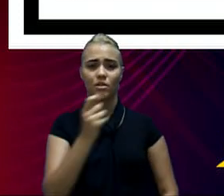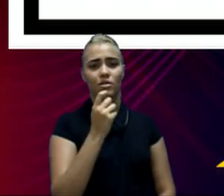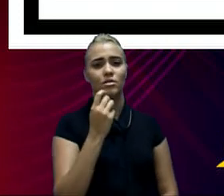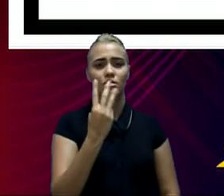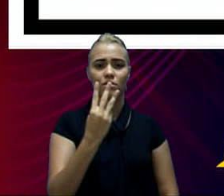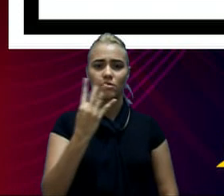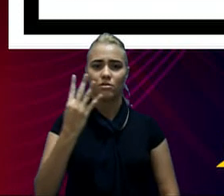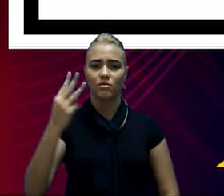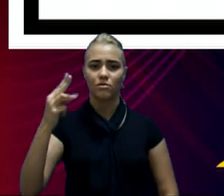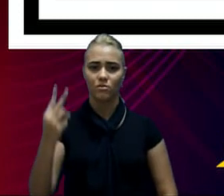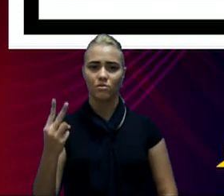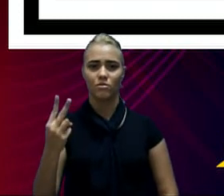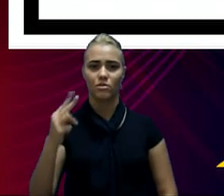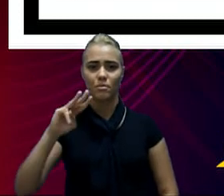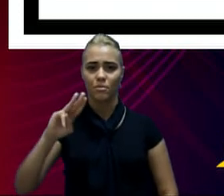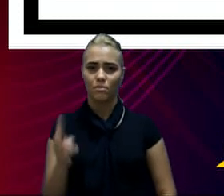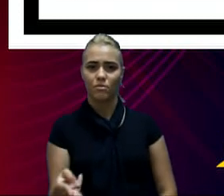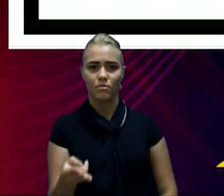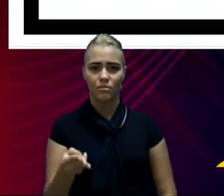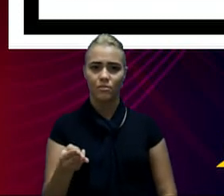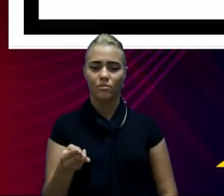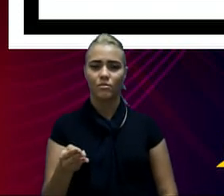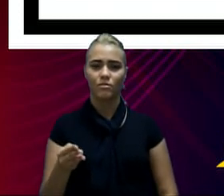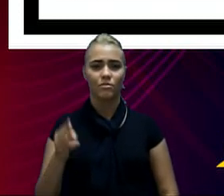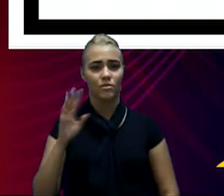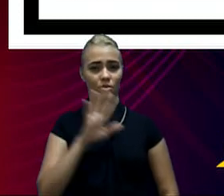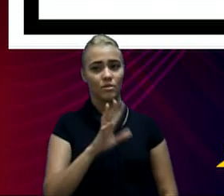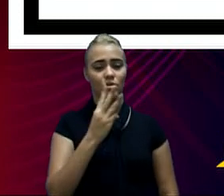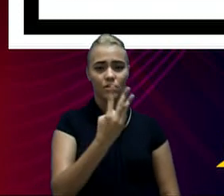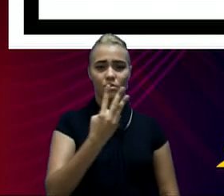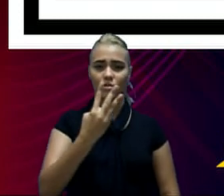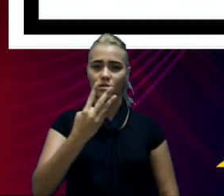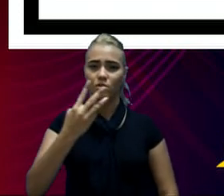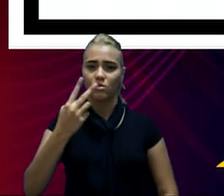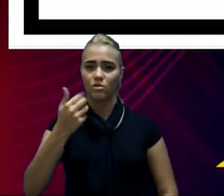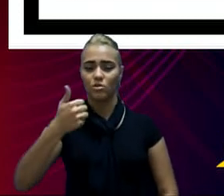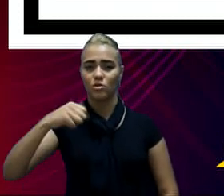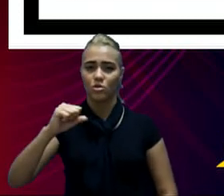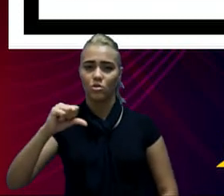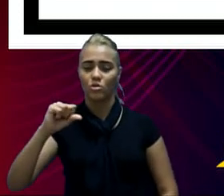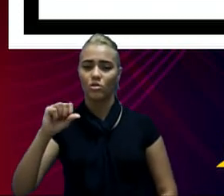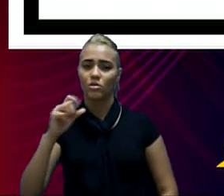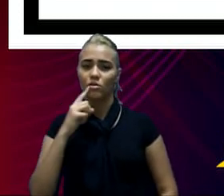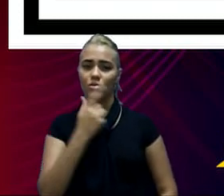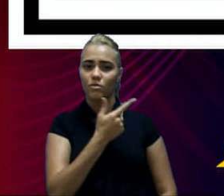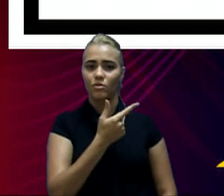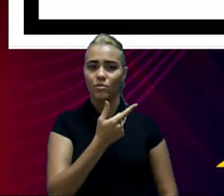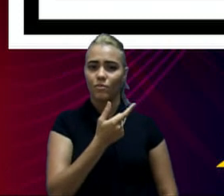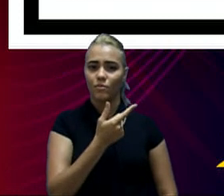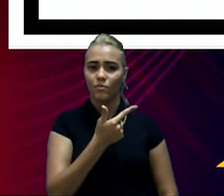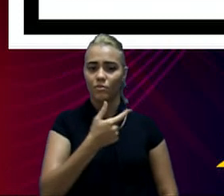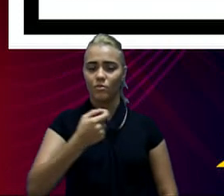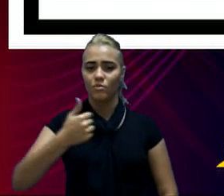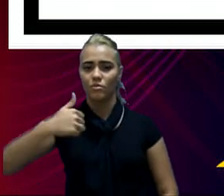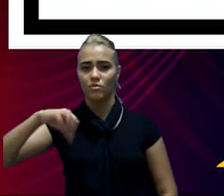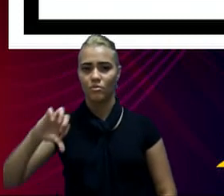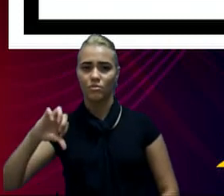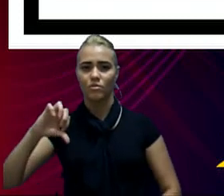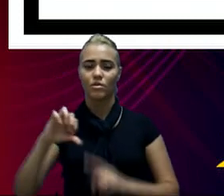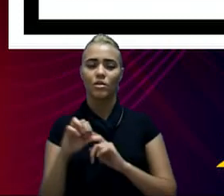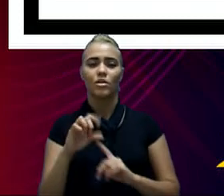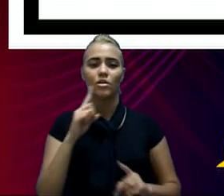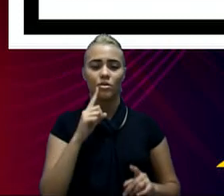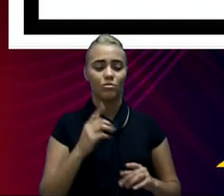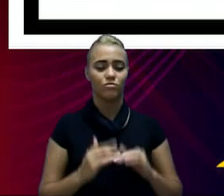342,00,00 contra R$ 318,9,00 em 2019, um